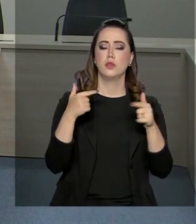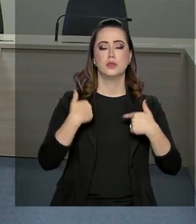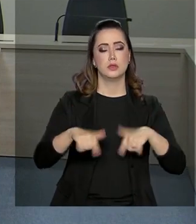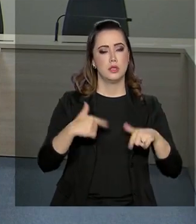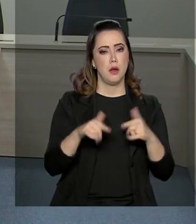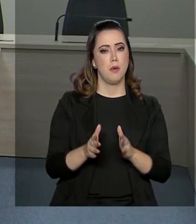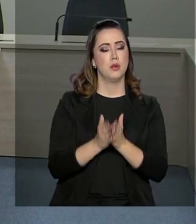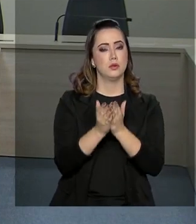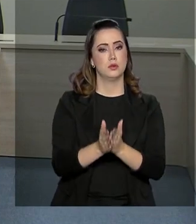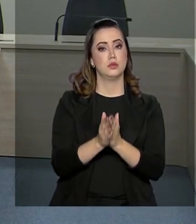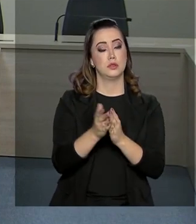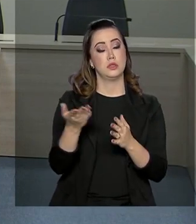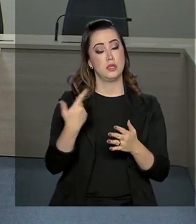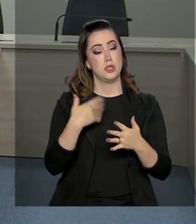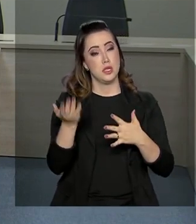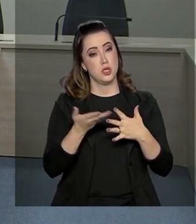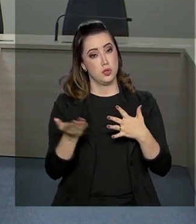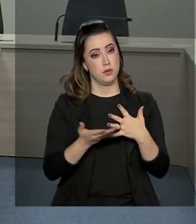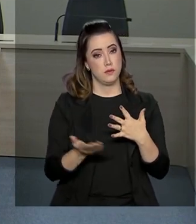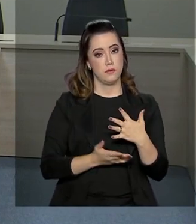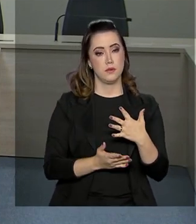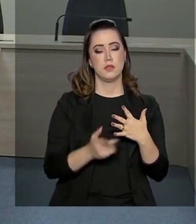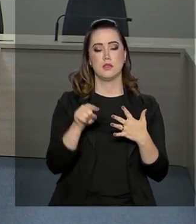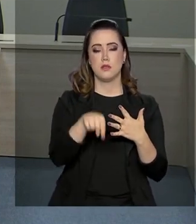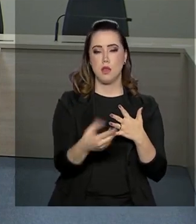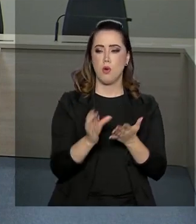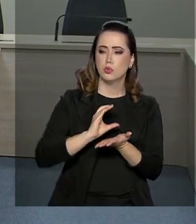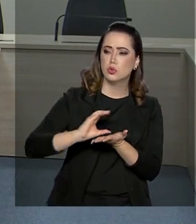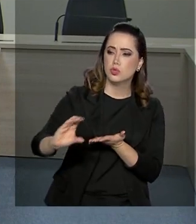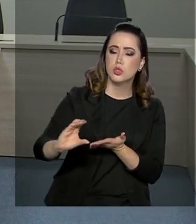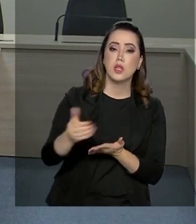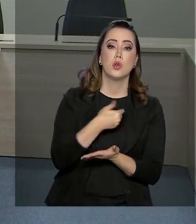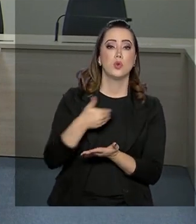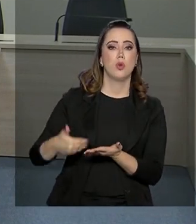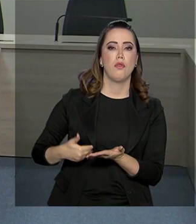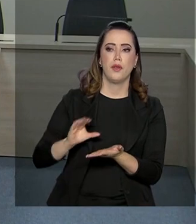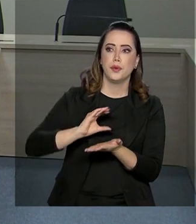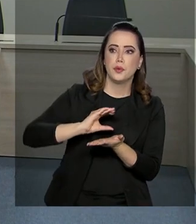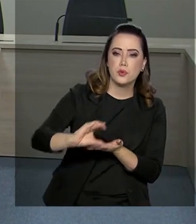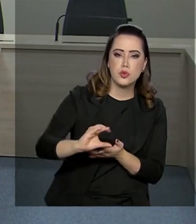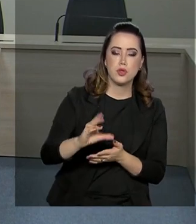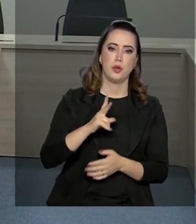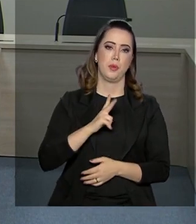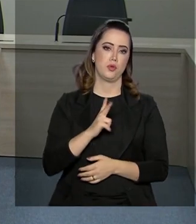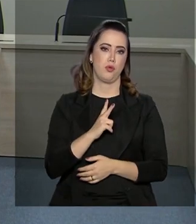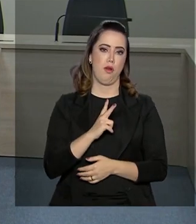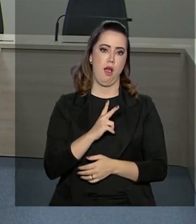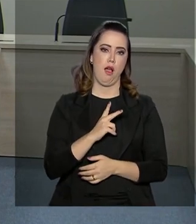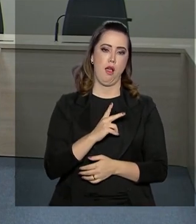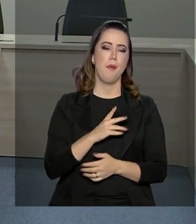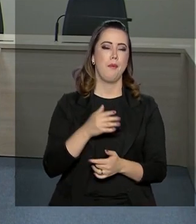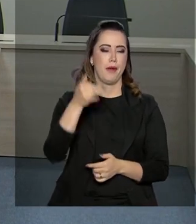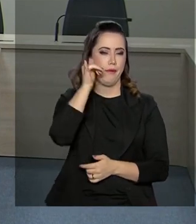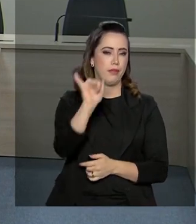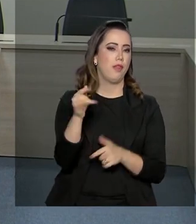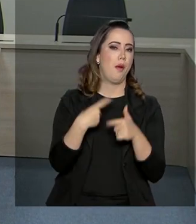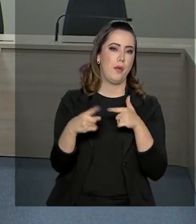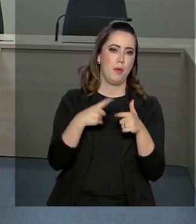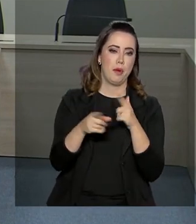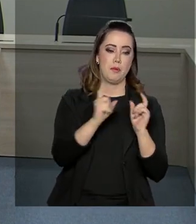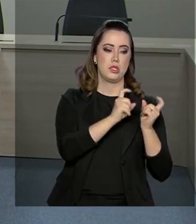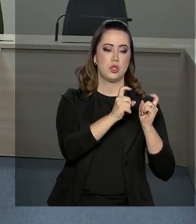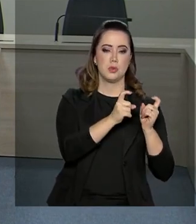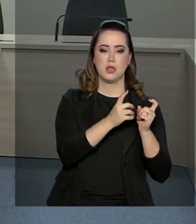porto e a divisão dos investimentos público e privado, evitando aí conflitos de gestão. Entre os portos que terão as áreas